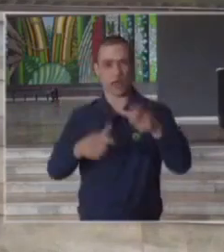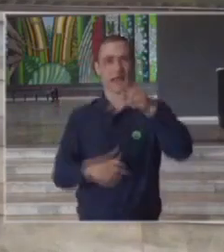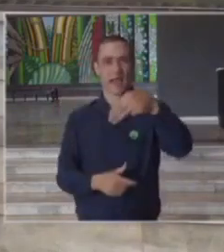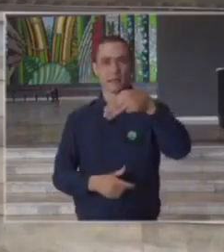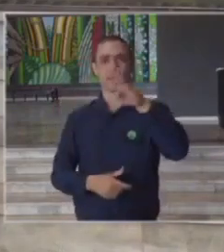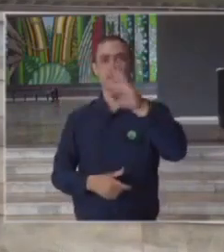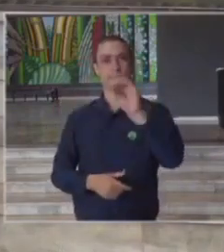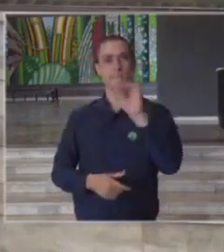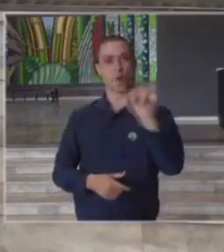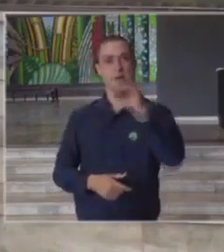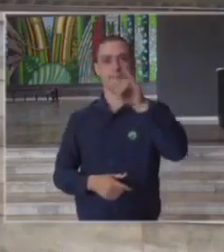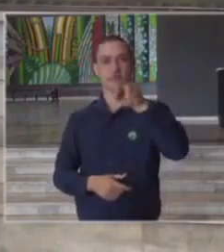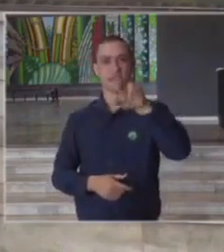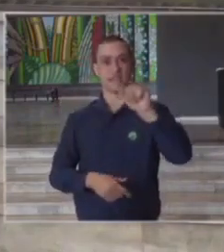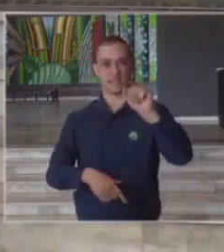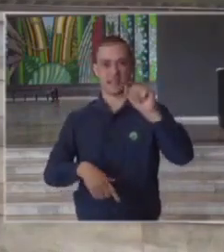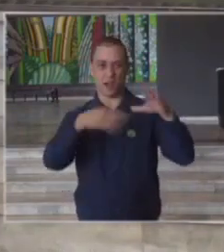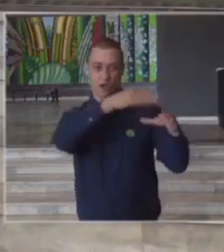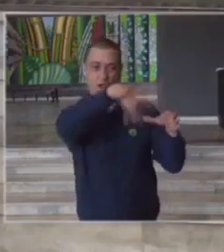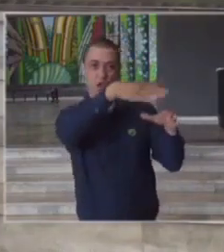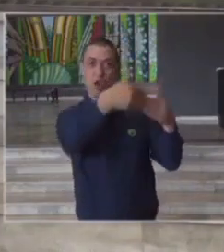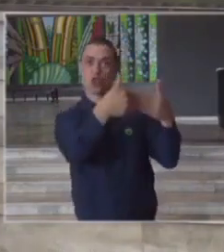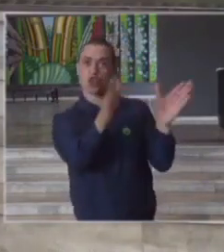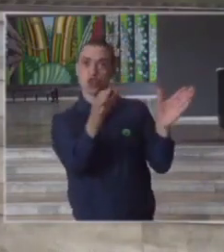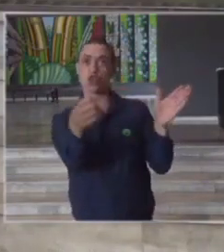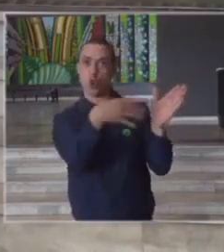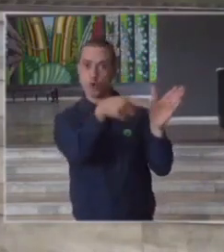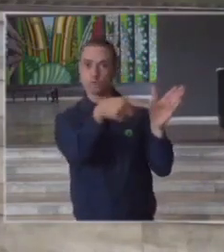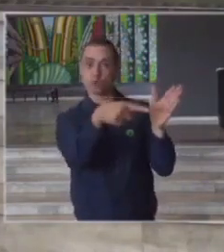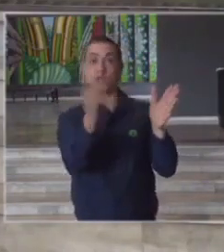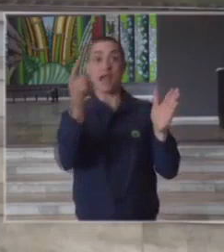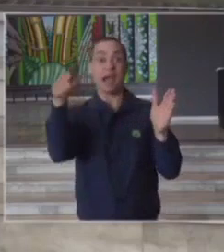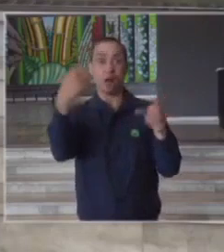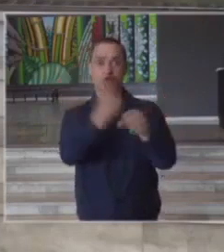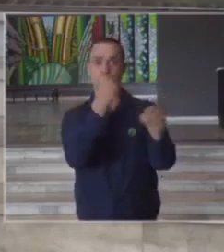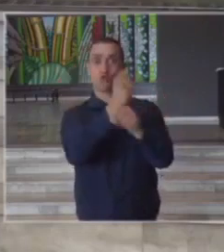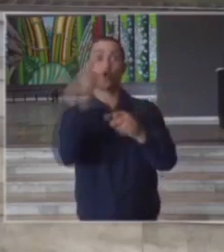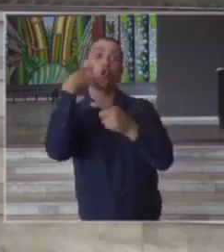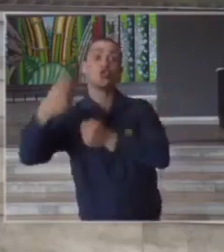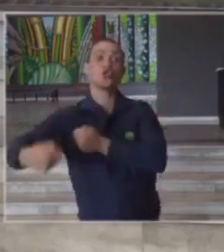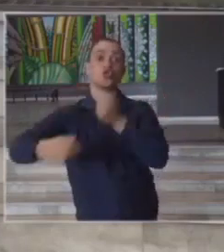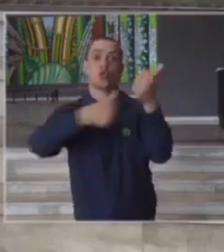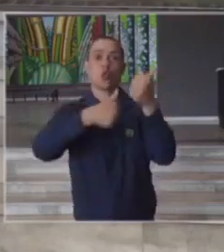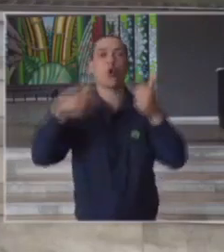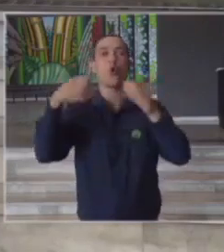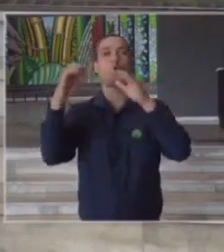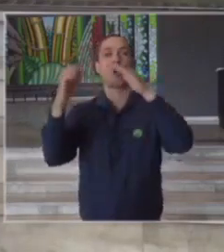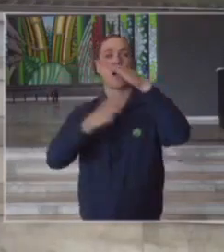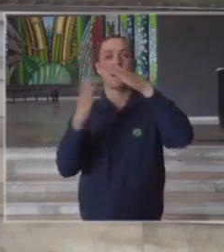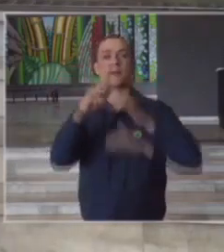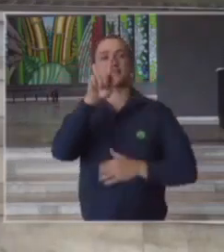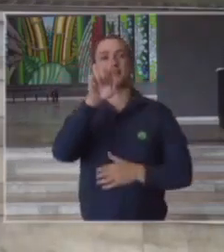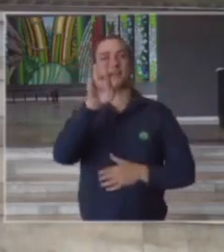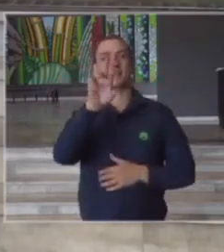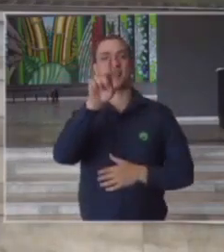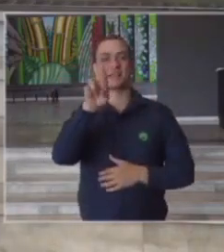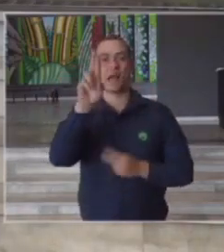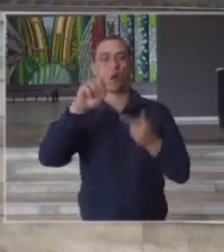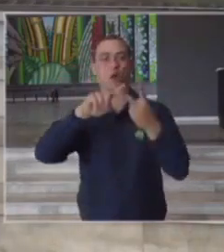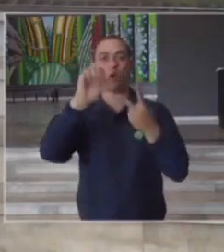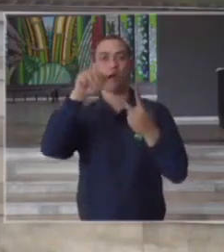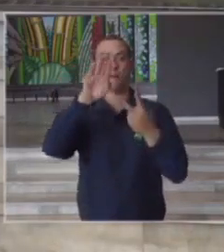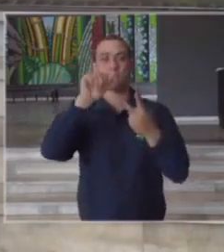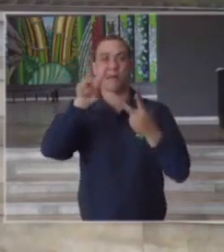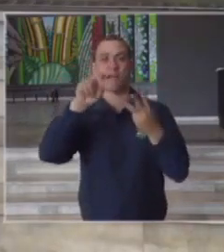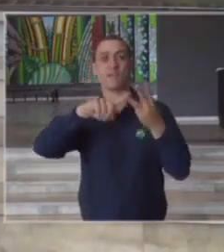inaugurando uma nova ala uma construção doada pela Gerdau pela Ambev e pelo